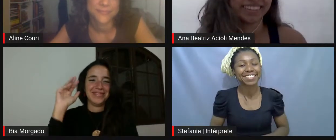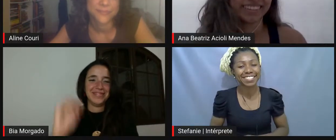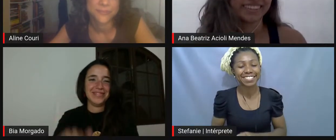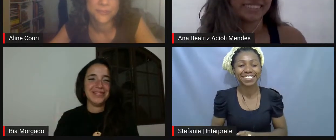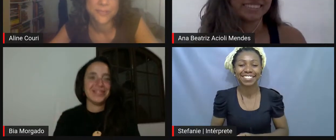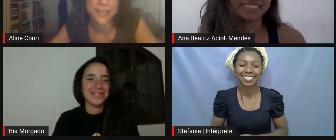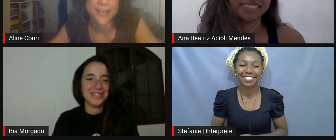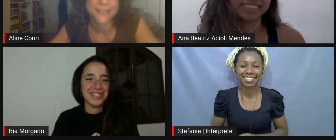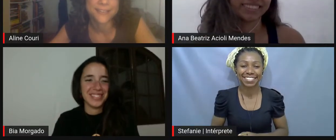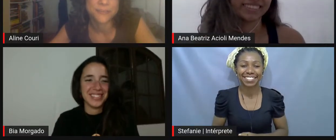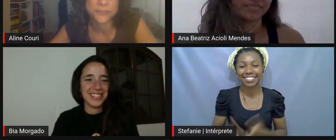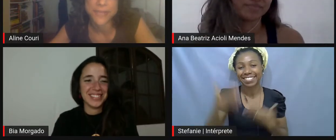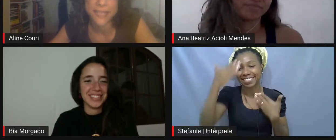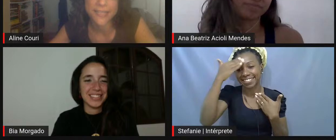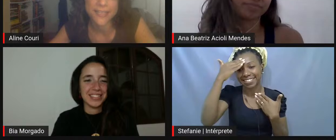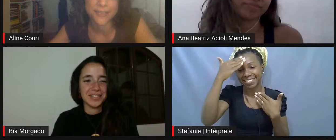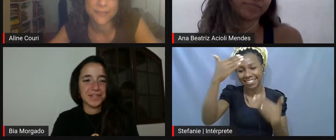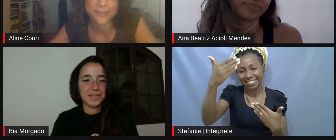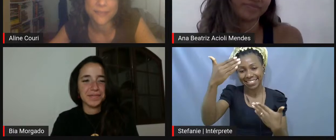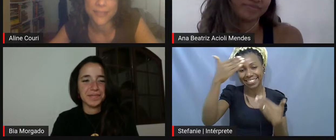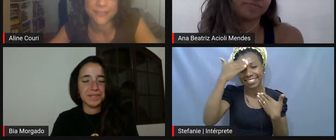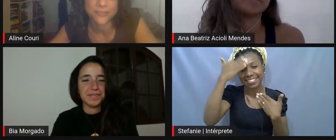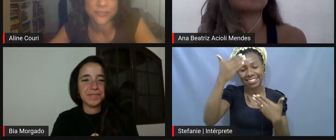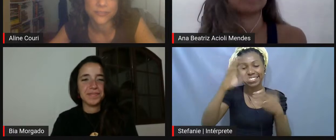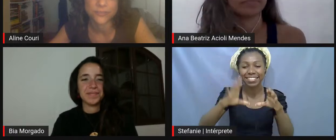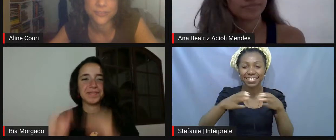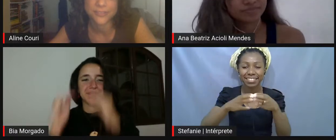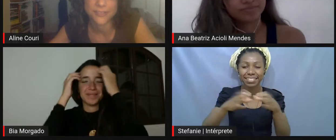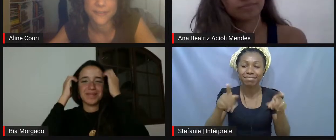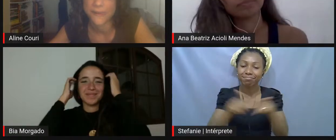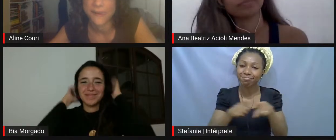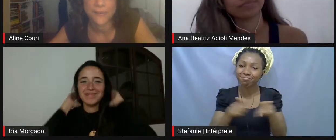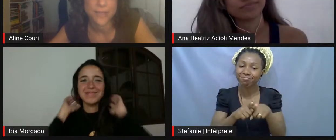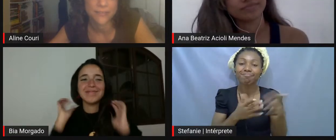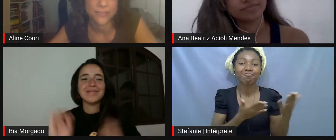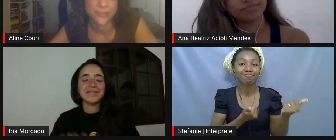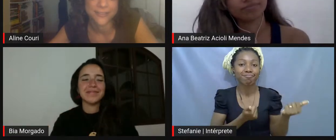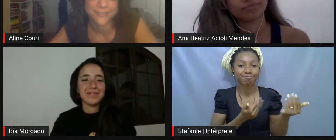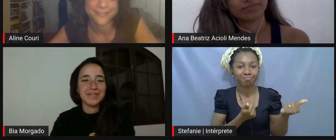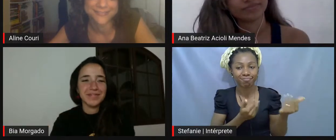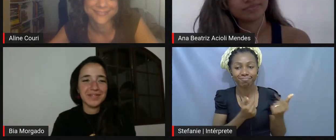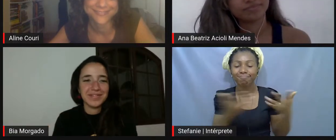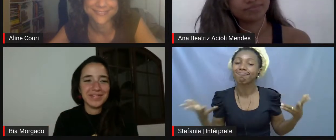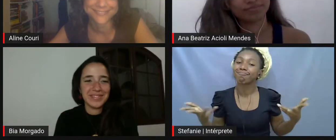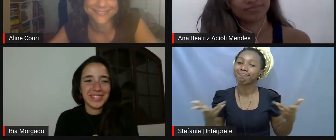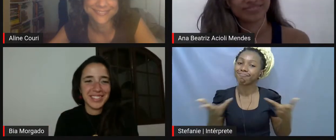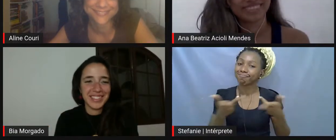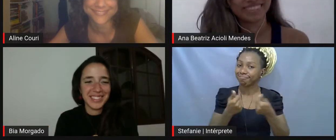muito obrigada e muito obrigada equipe também essa juventude maravilhosa